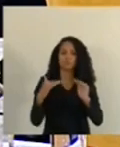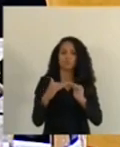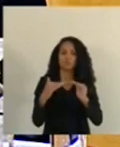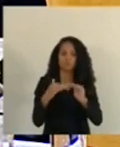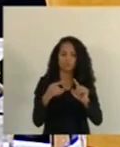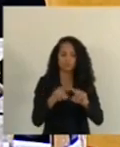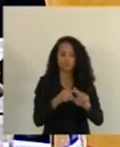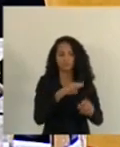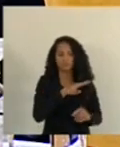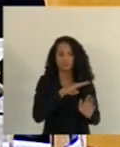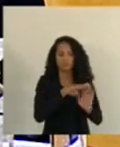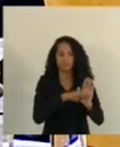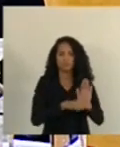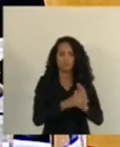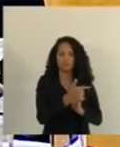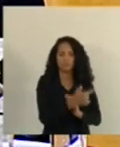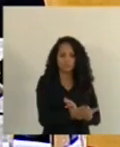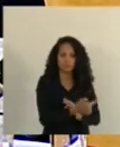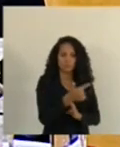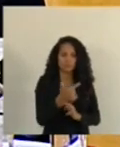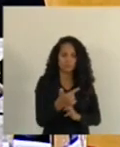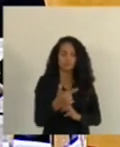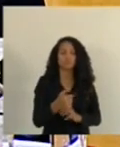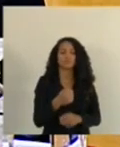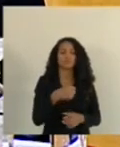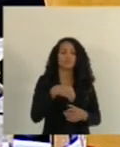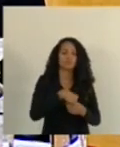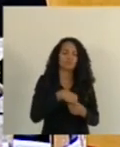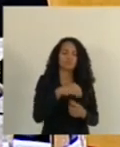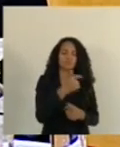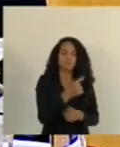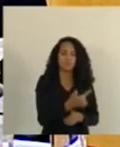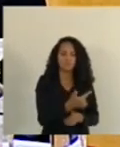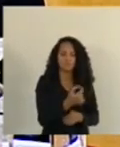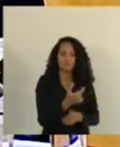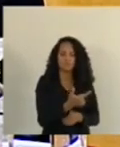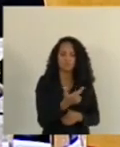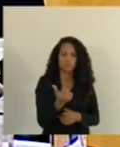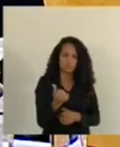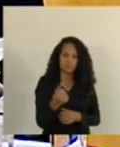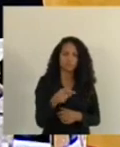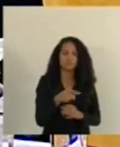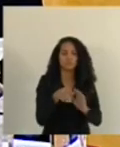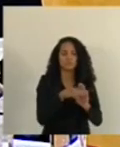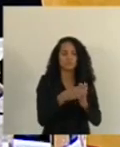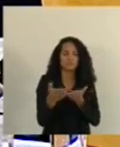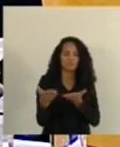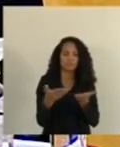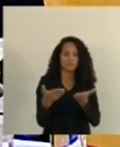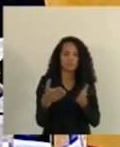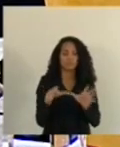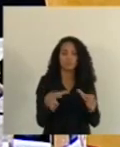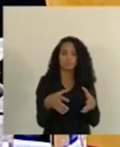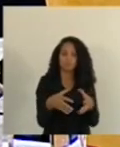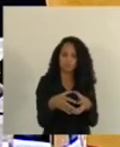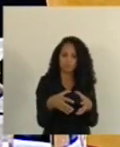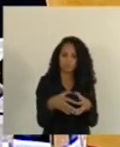Vigésimo segundo item da pauta, o Parecer 349, 2021, também determina a sua tramitação regimental.